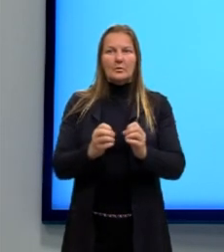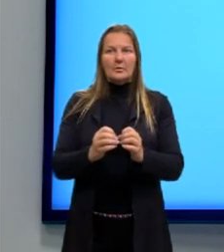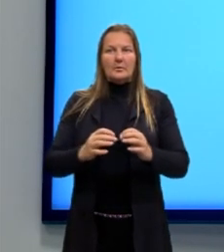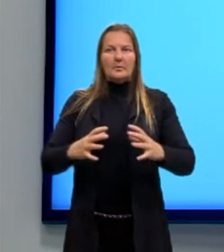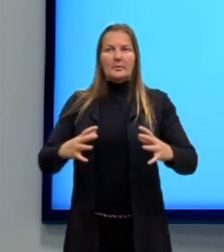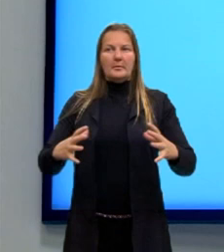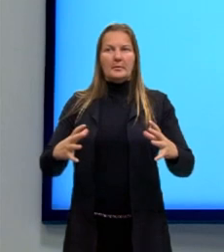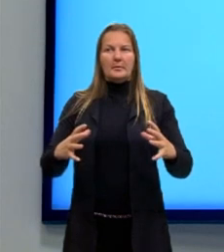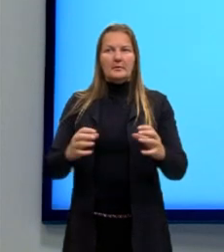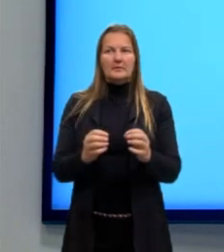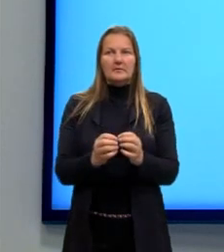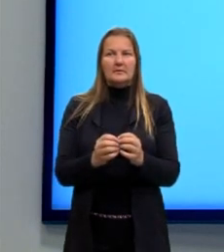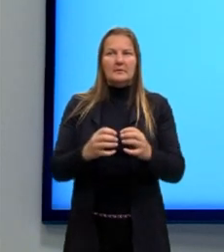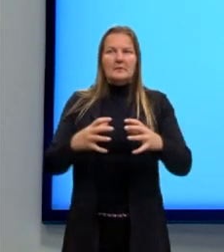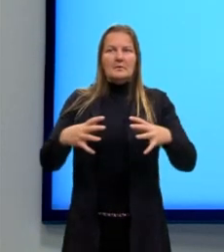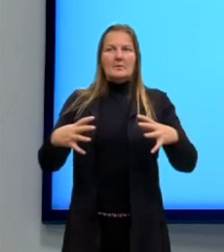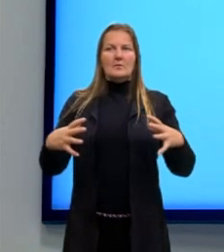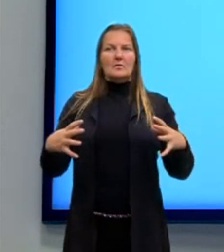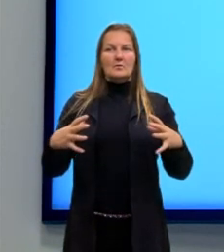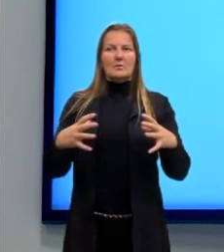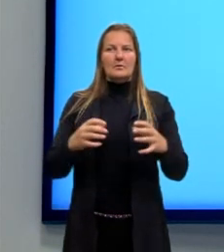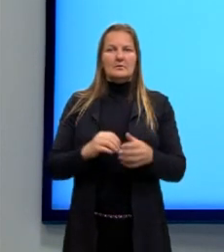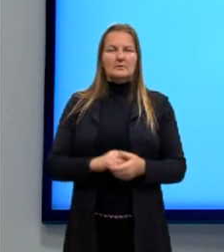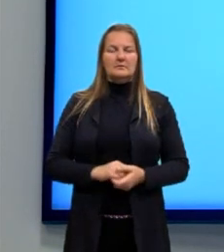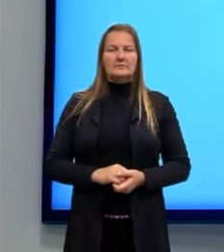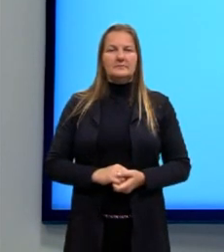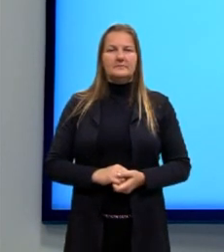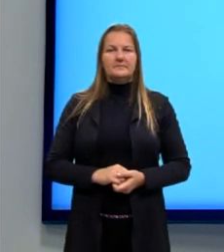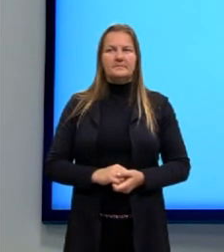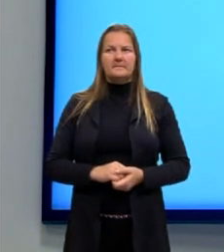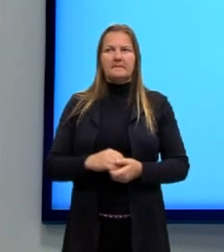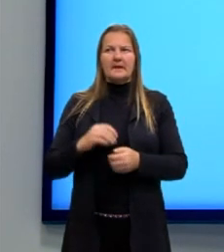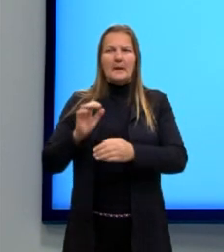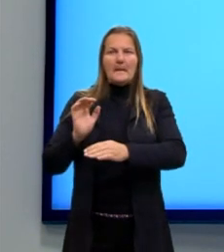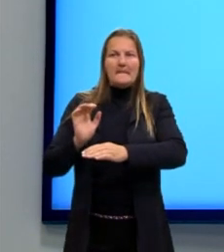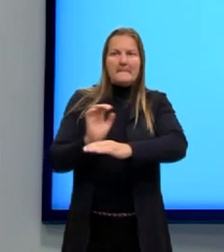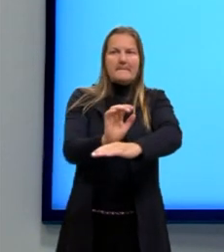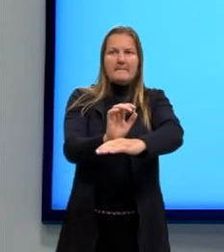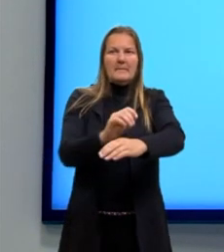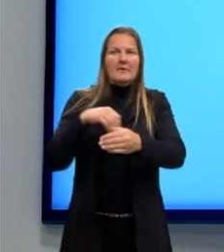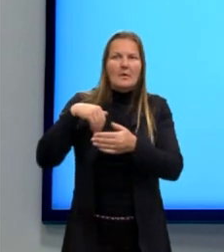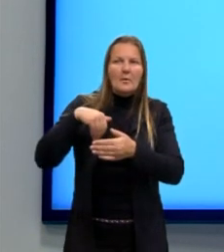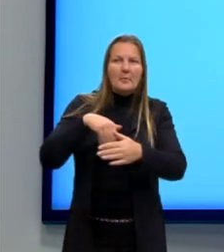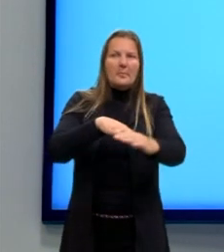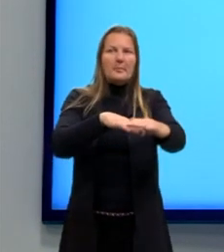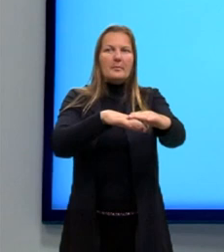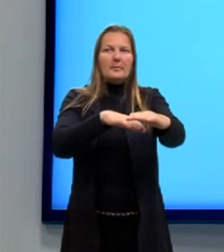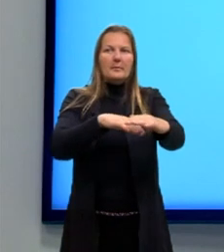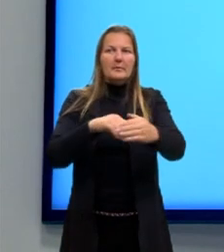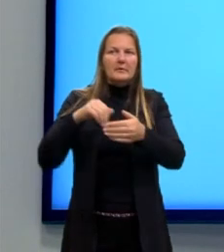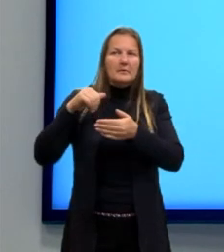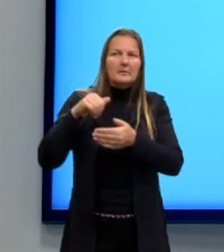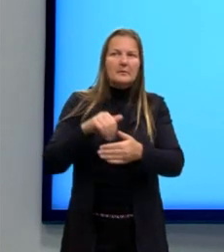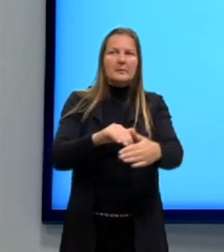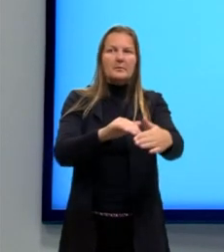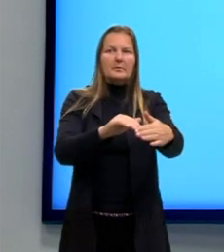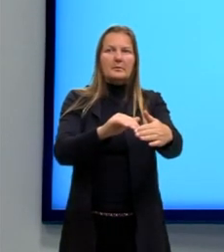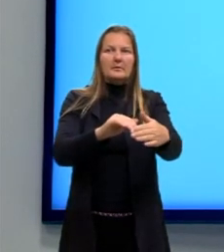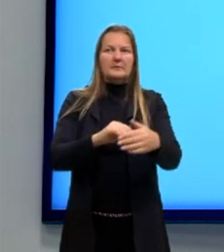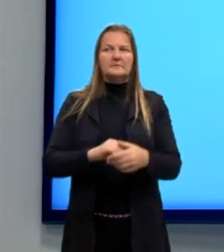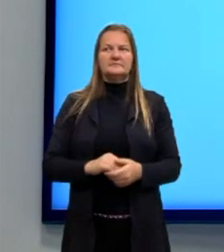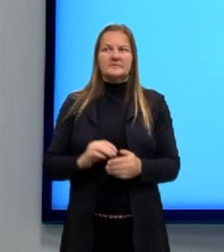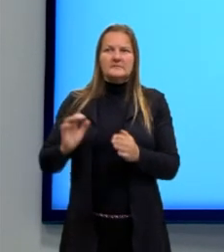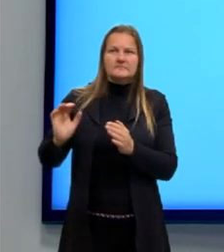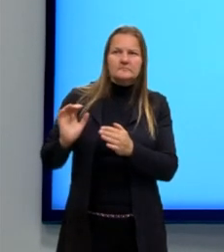sofreram, então, um movimento brusco que fez elas justamente ficar com uma